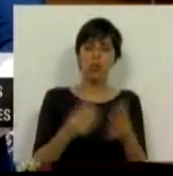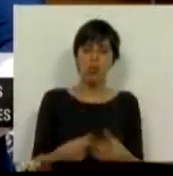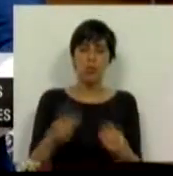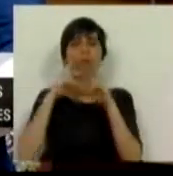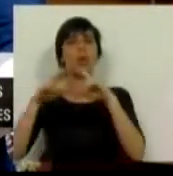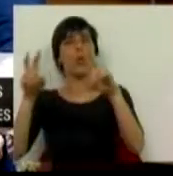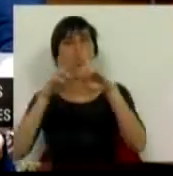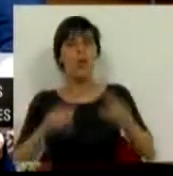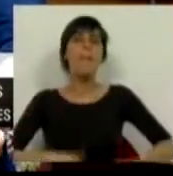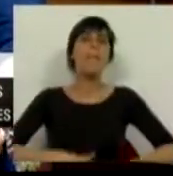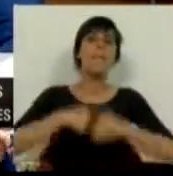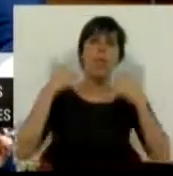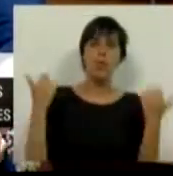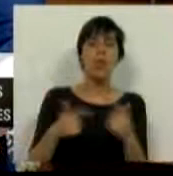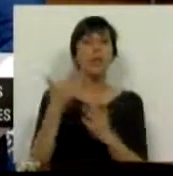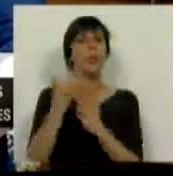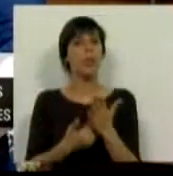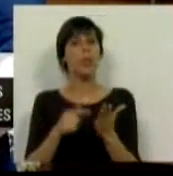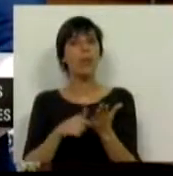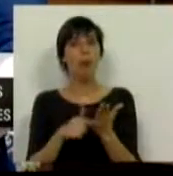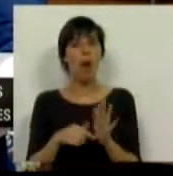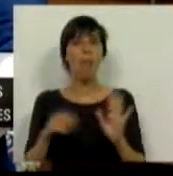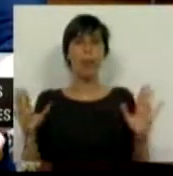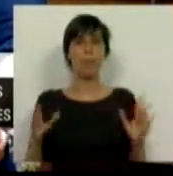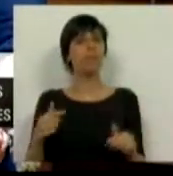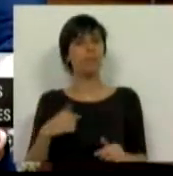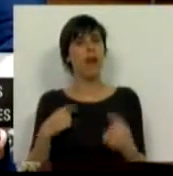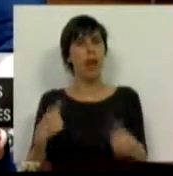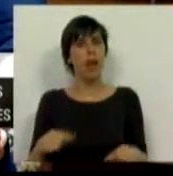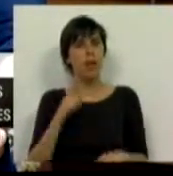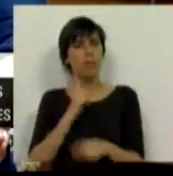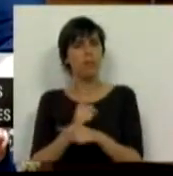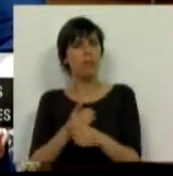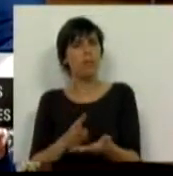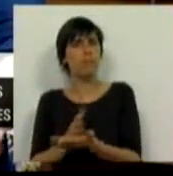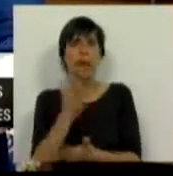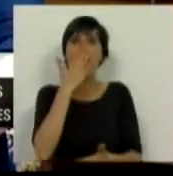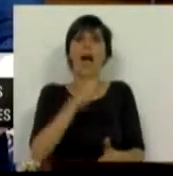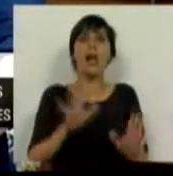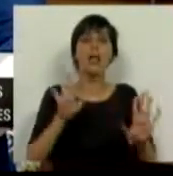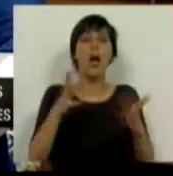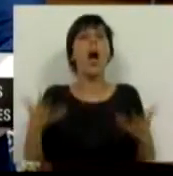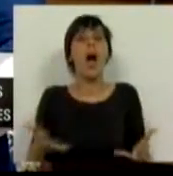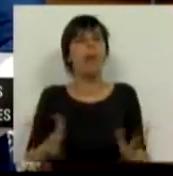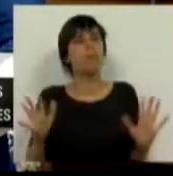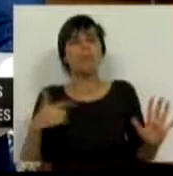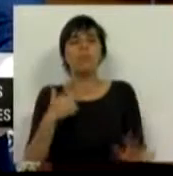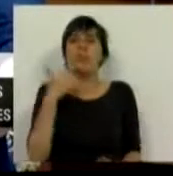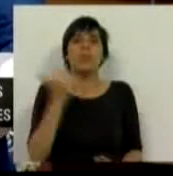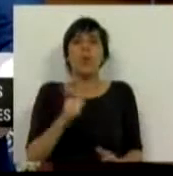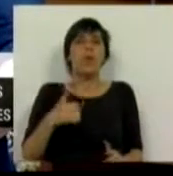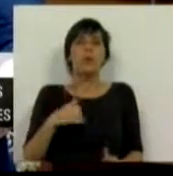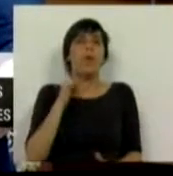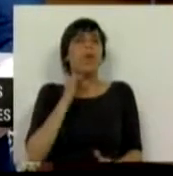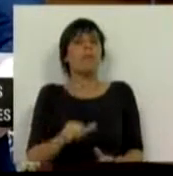encontradas, à melhoria do diploma. E temos aqui, mantemos essa atitude. Agora, não podemos